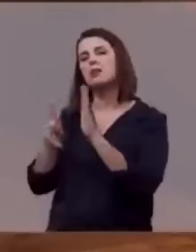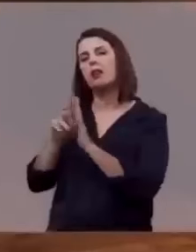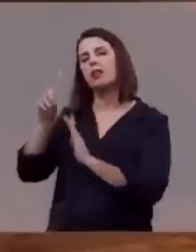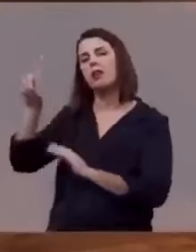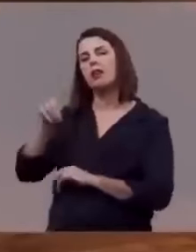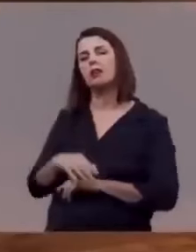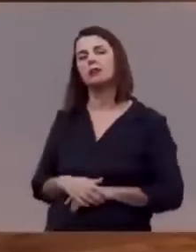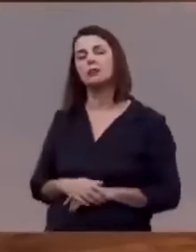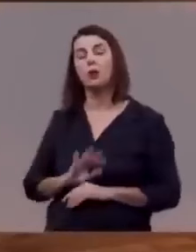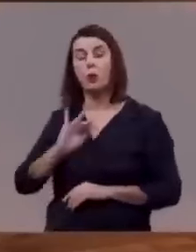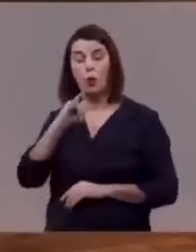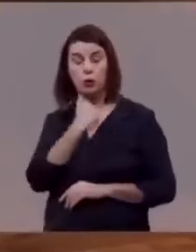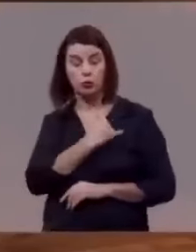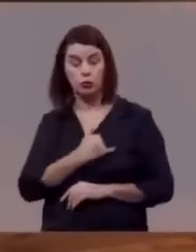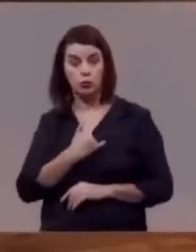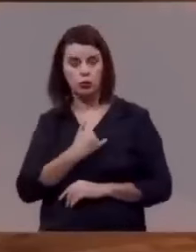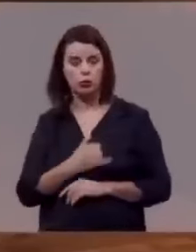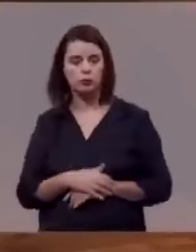Quando o João